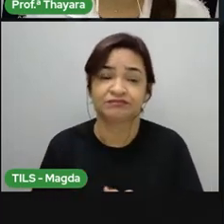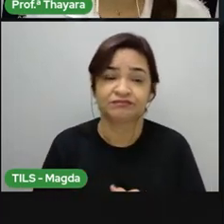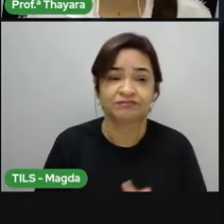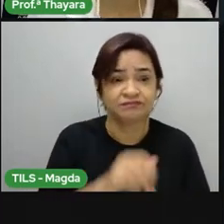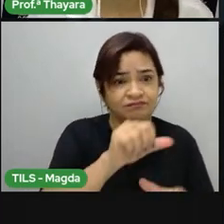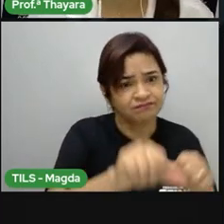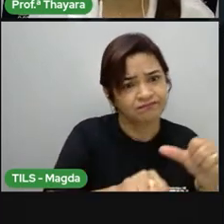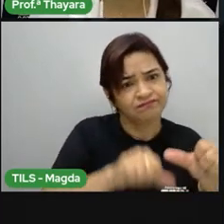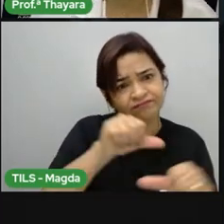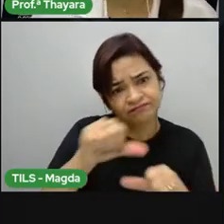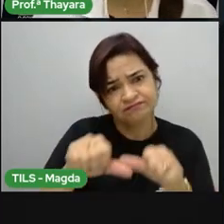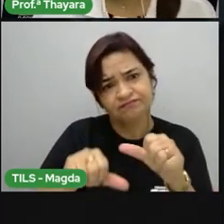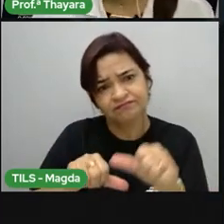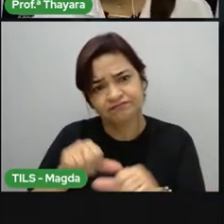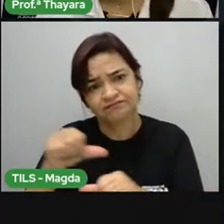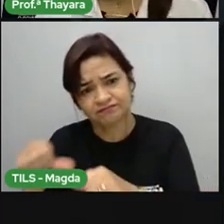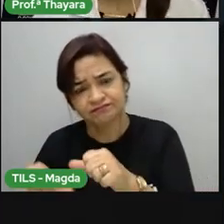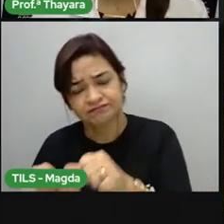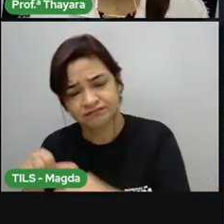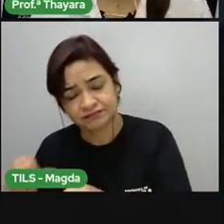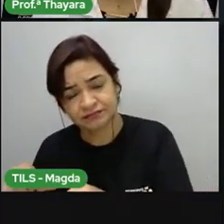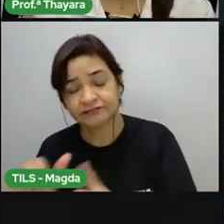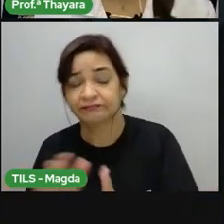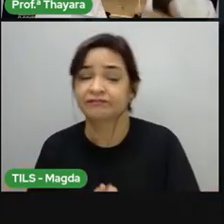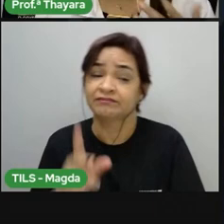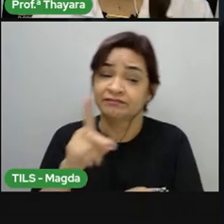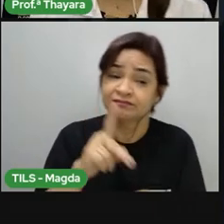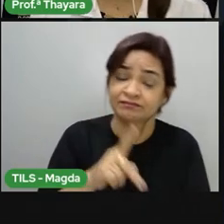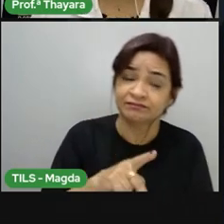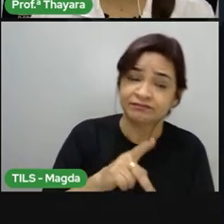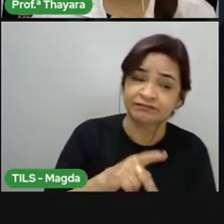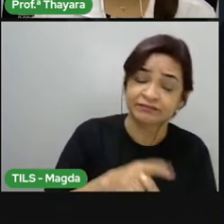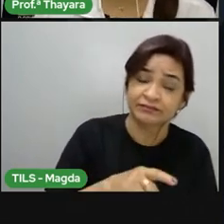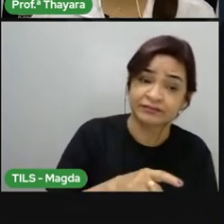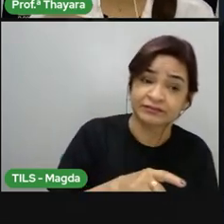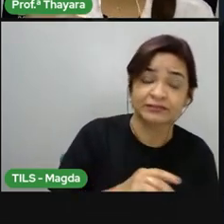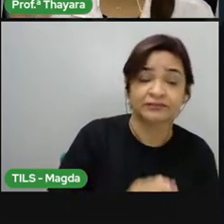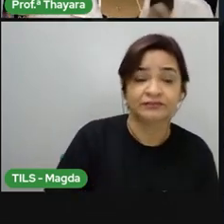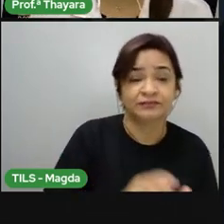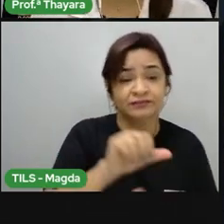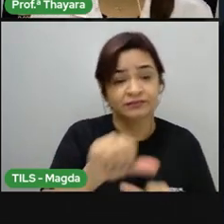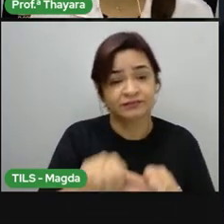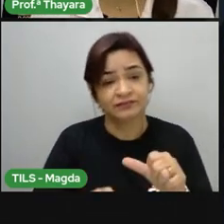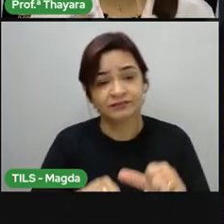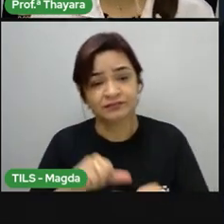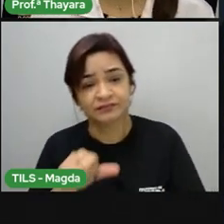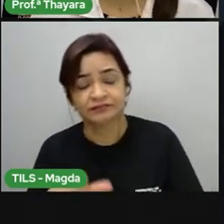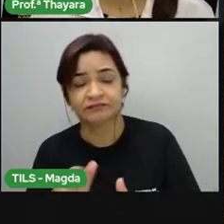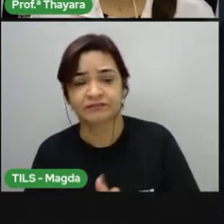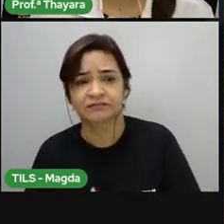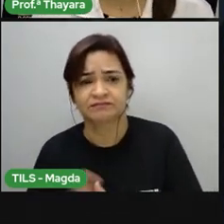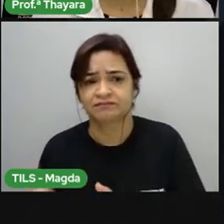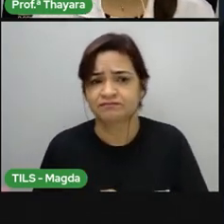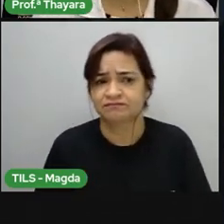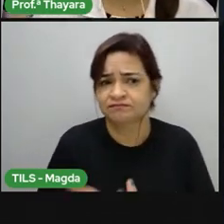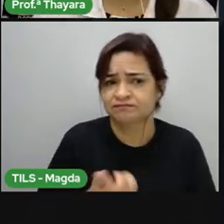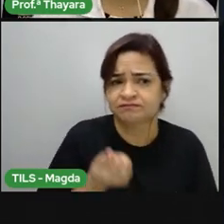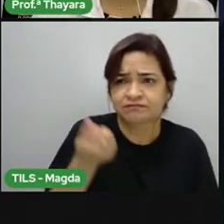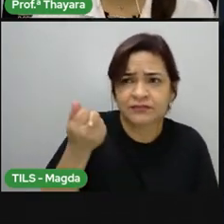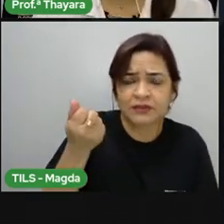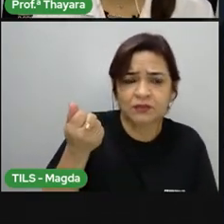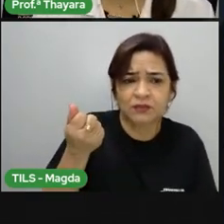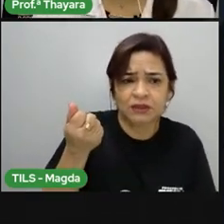por isso que elas recebem esse nome. Então, nesse processo de transformação, que pode ser pela pressão, pela temperatura,